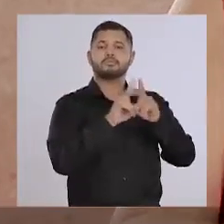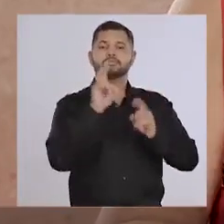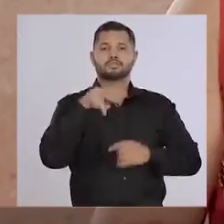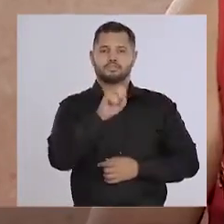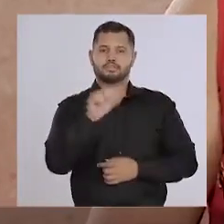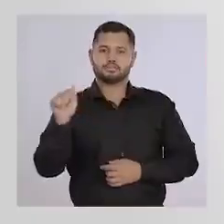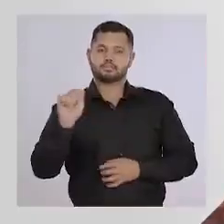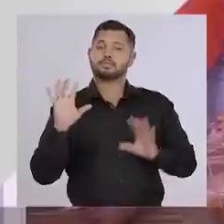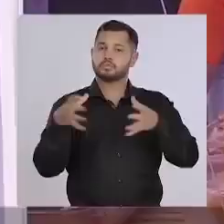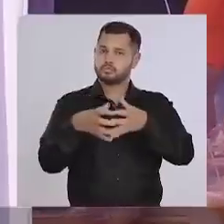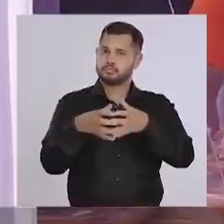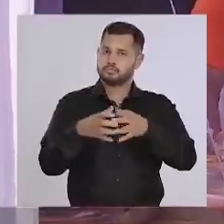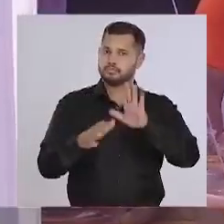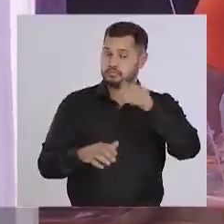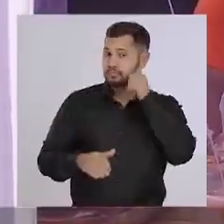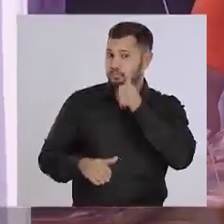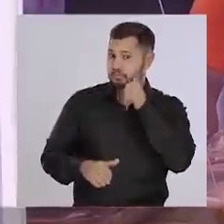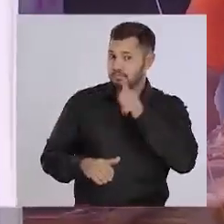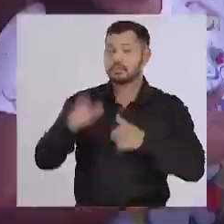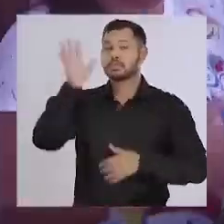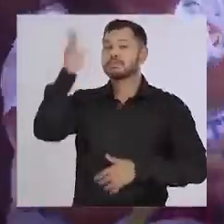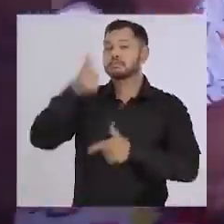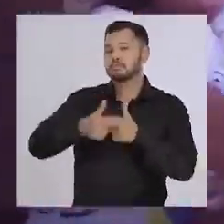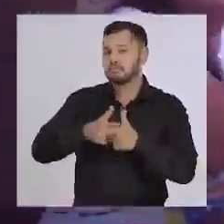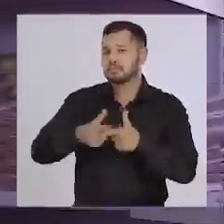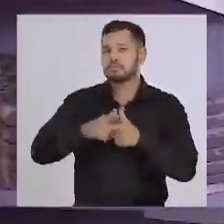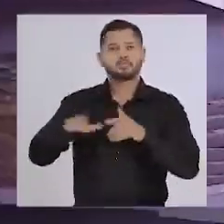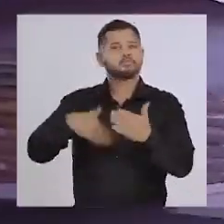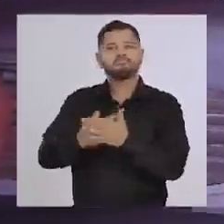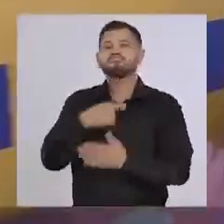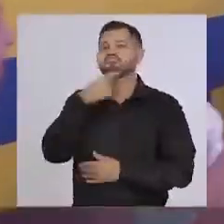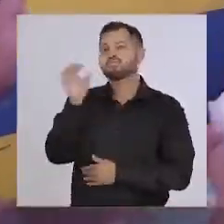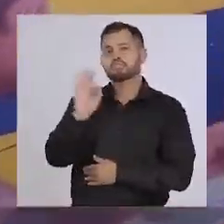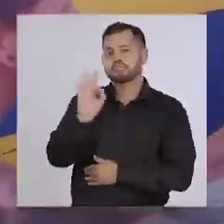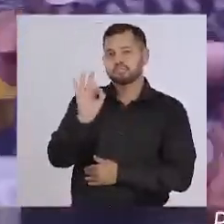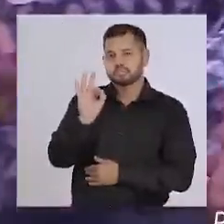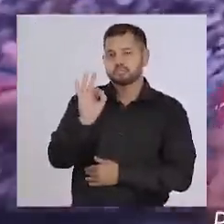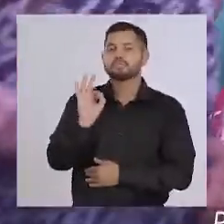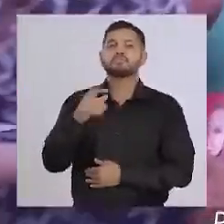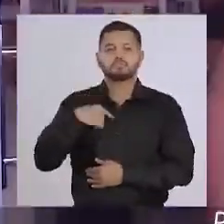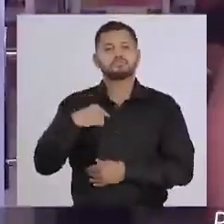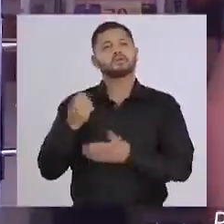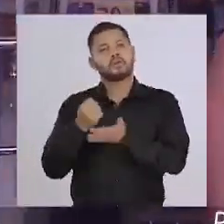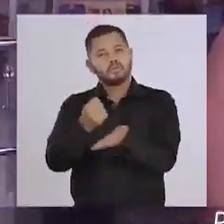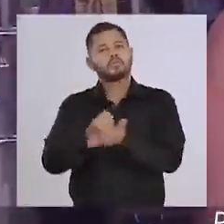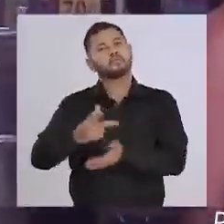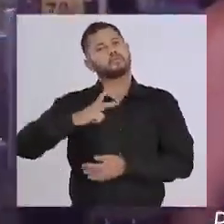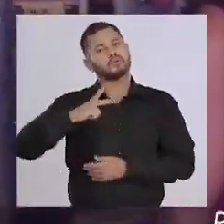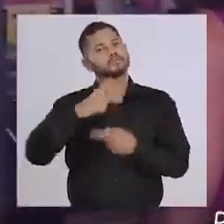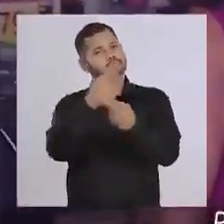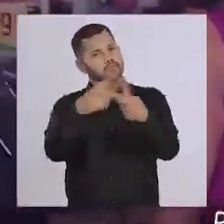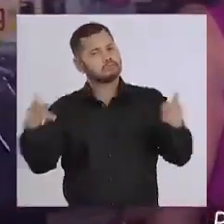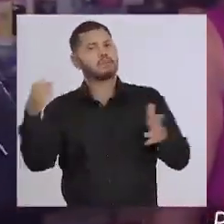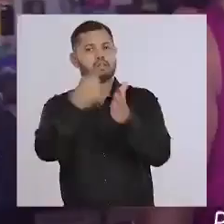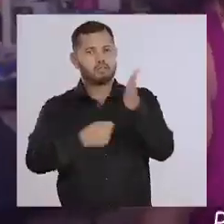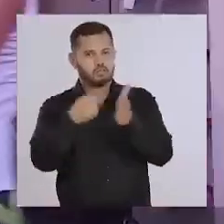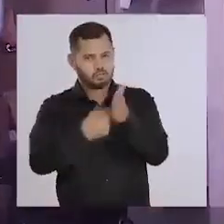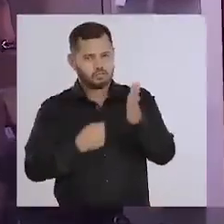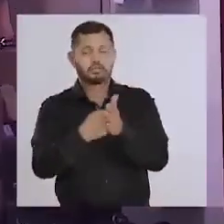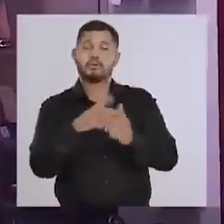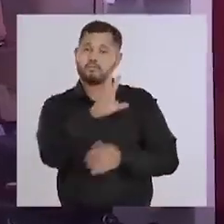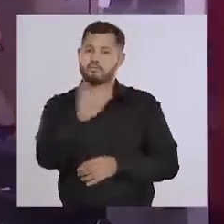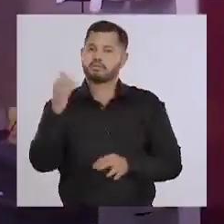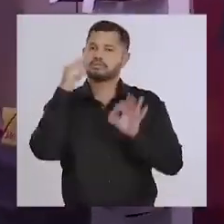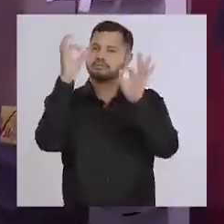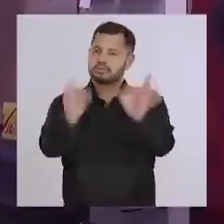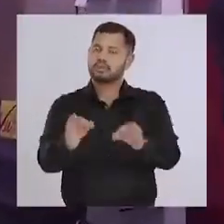Lula é Vanessa. Agora é as mulheres para resolver o problema que eles nunca resolveram no estado do Amazonas. Pedindo apoio particularmente das mulheres nessa luta.